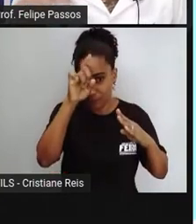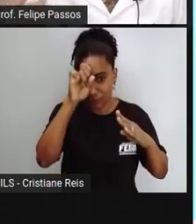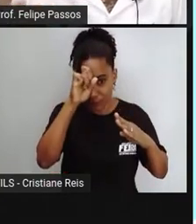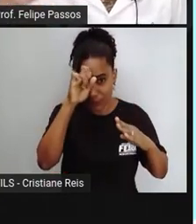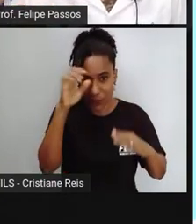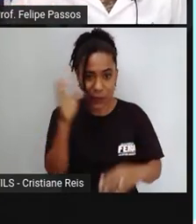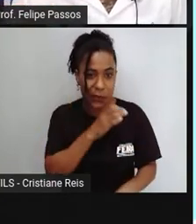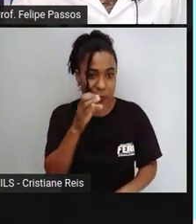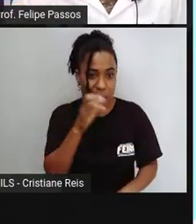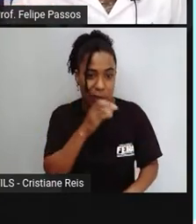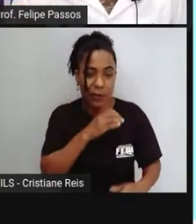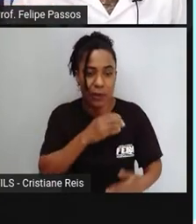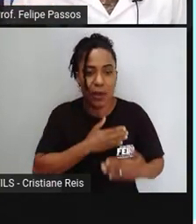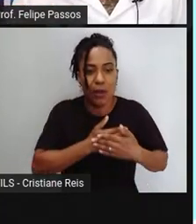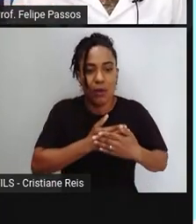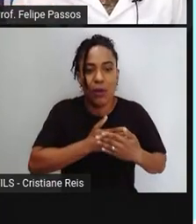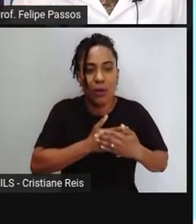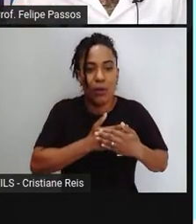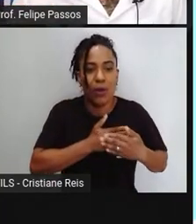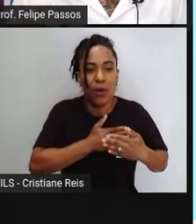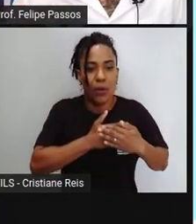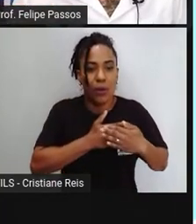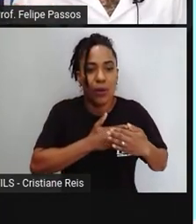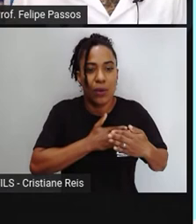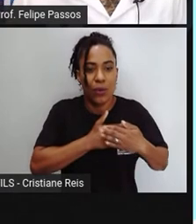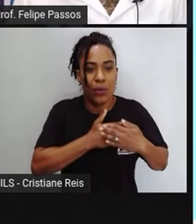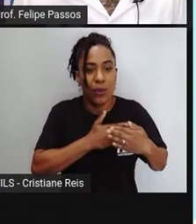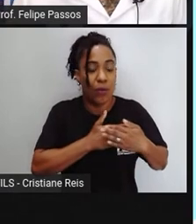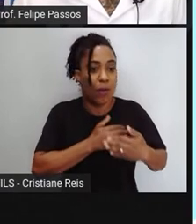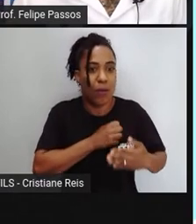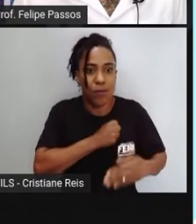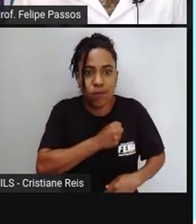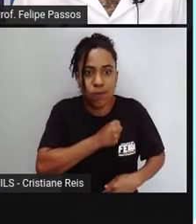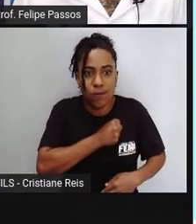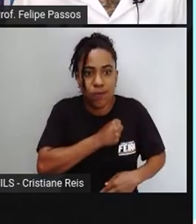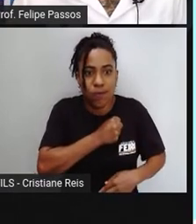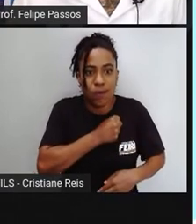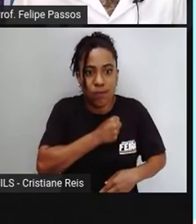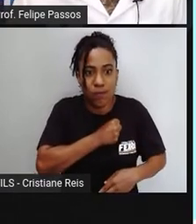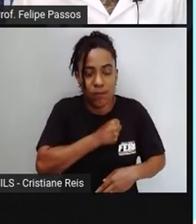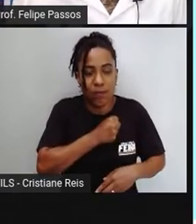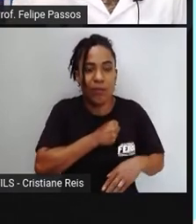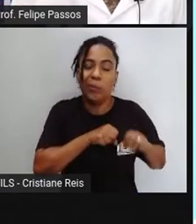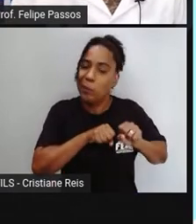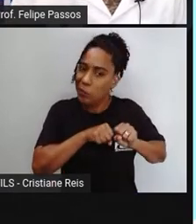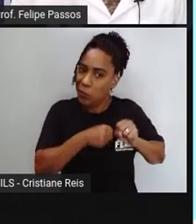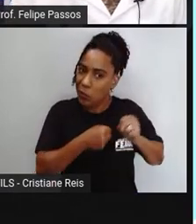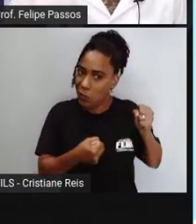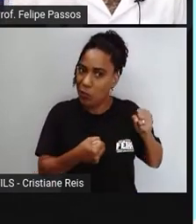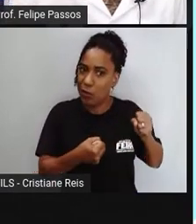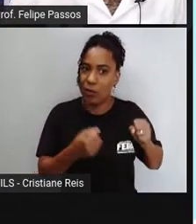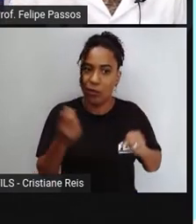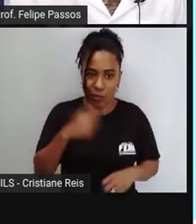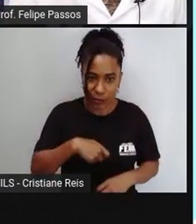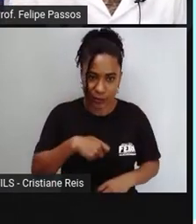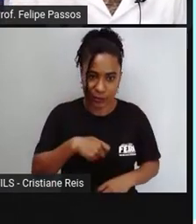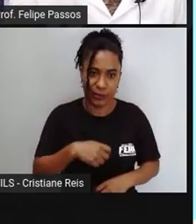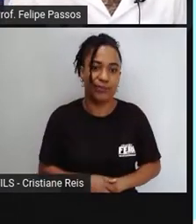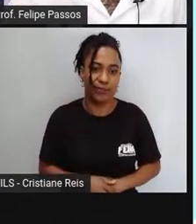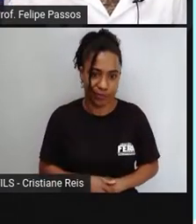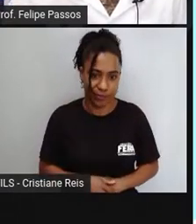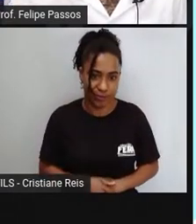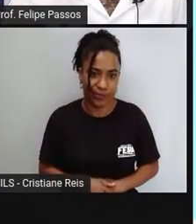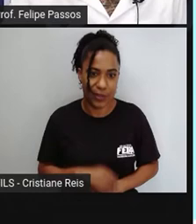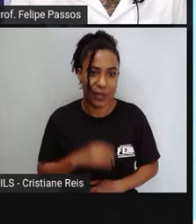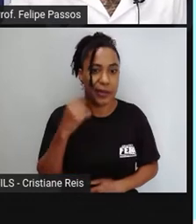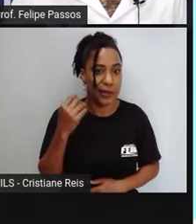tiver alguma tendência a infartar, por exemplo, ela pode ter essa consequência aí. E ela é grave principalmente com crianças